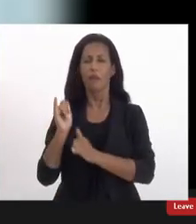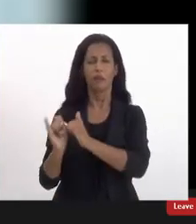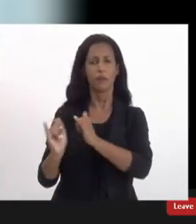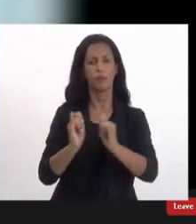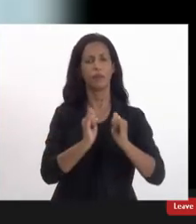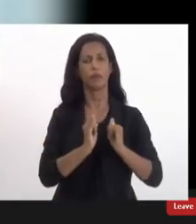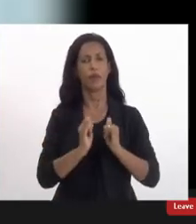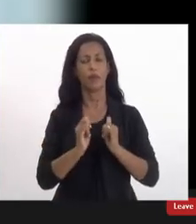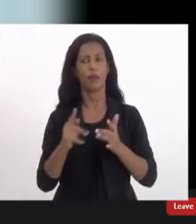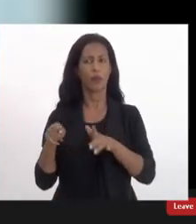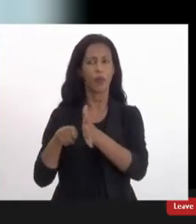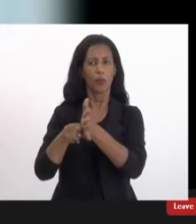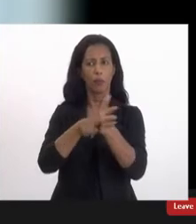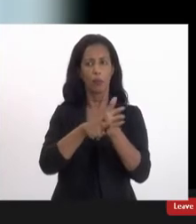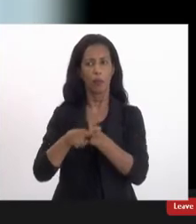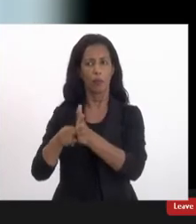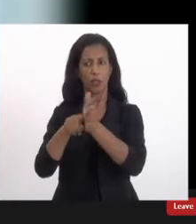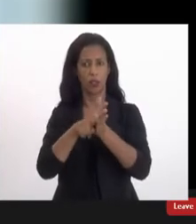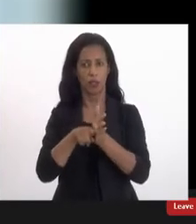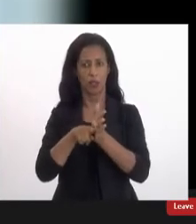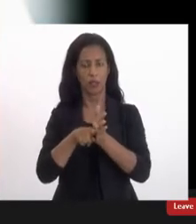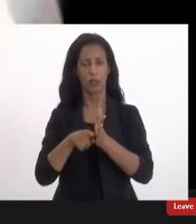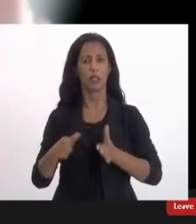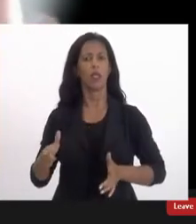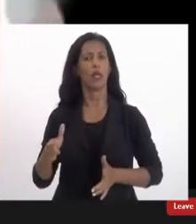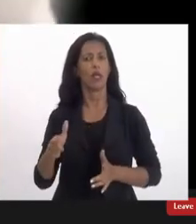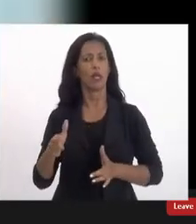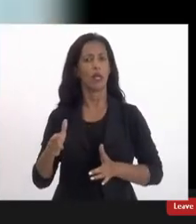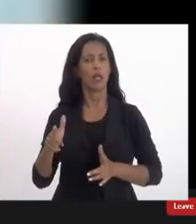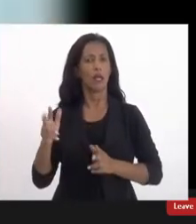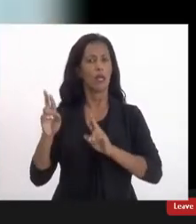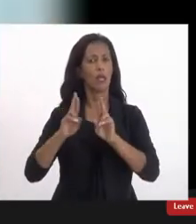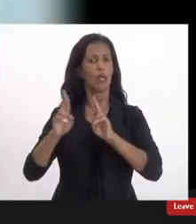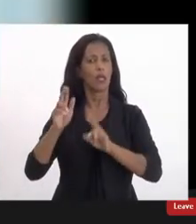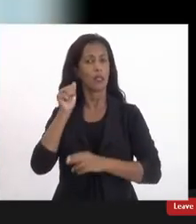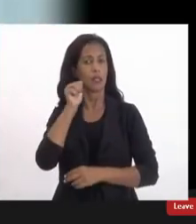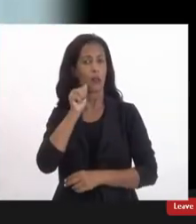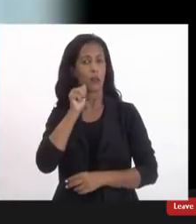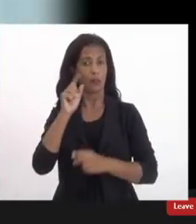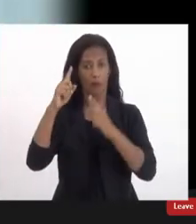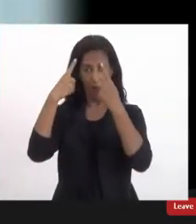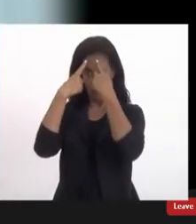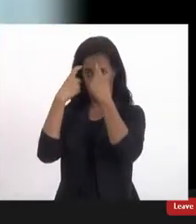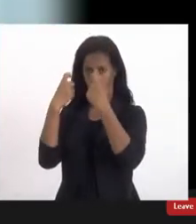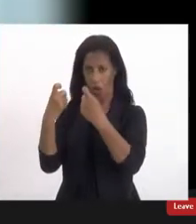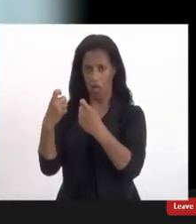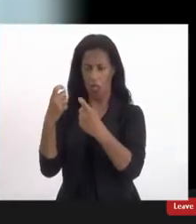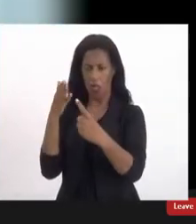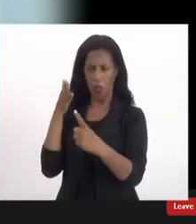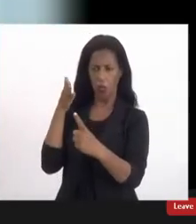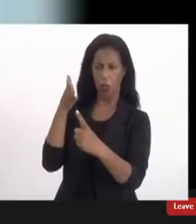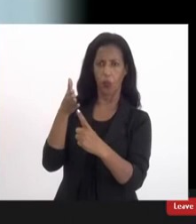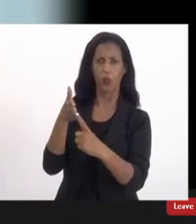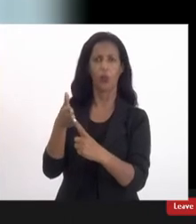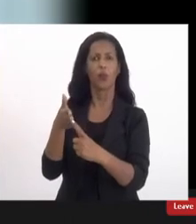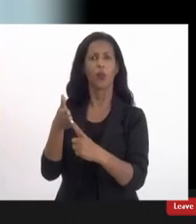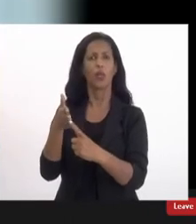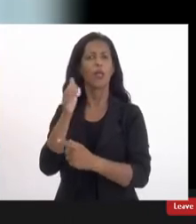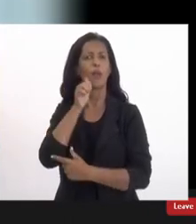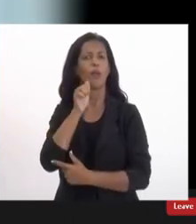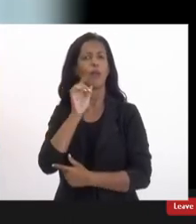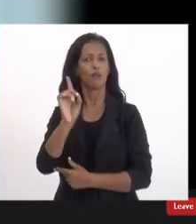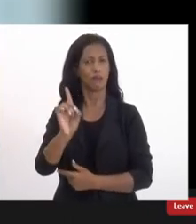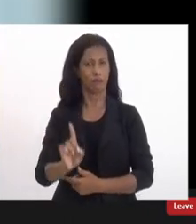foi numa pesquisa ampliada em relação à violência contra a mulher eu foquei em relação a mulher com